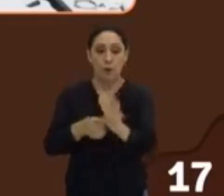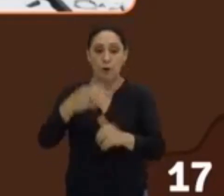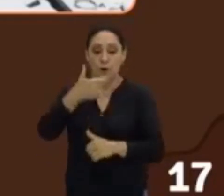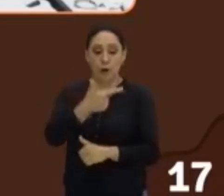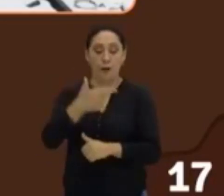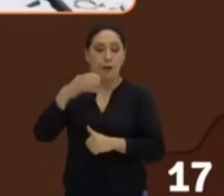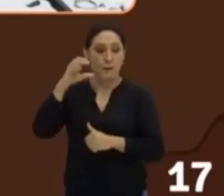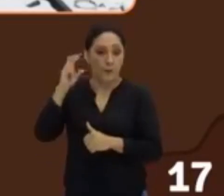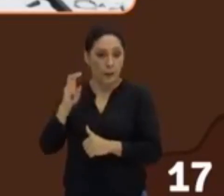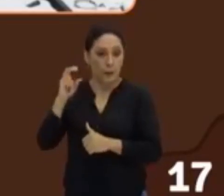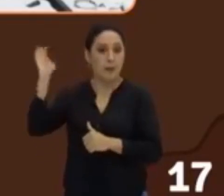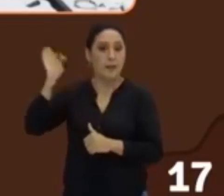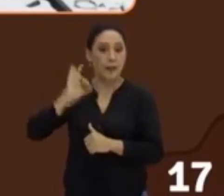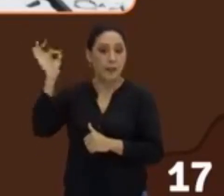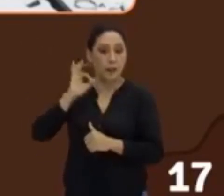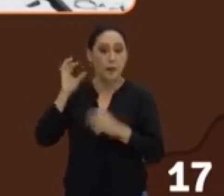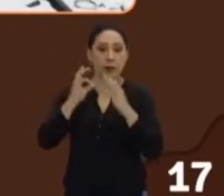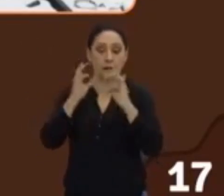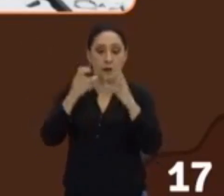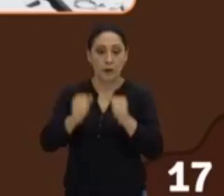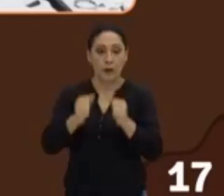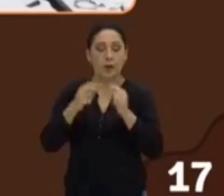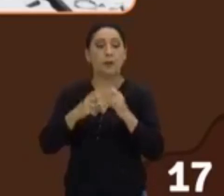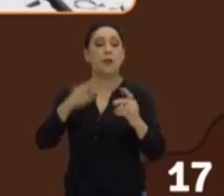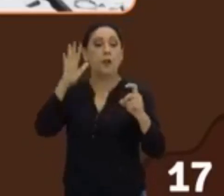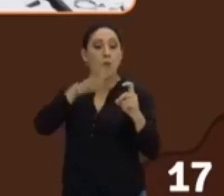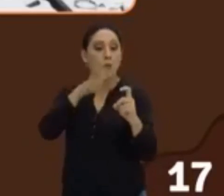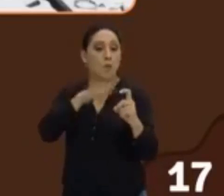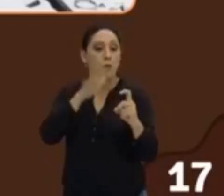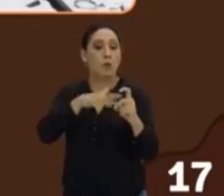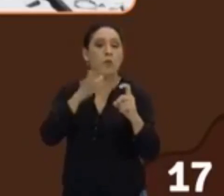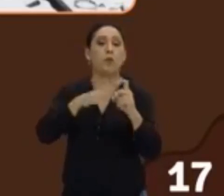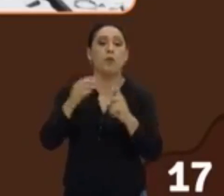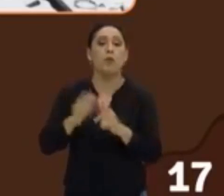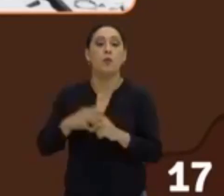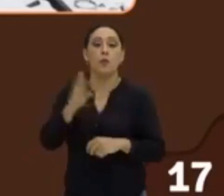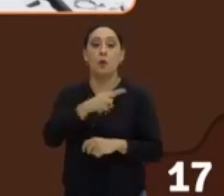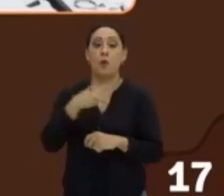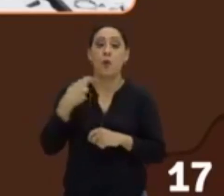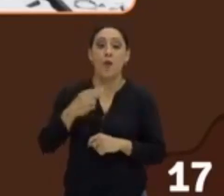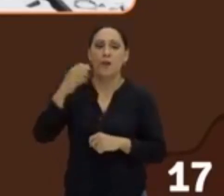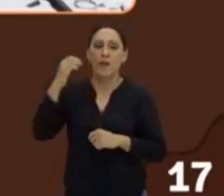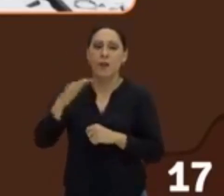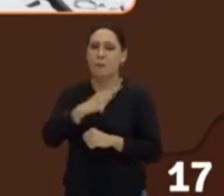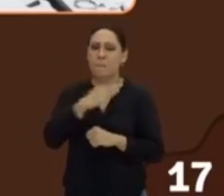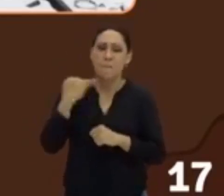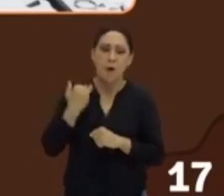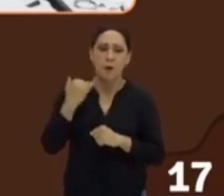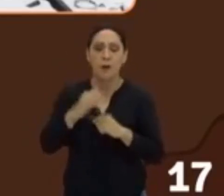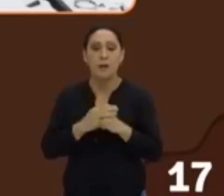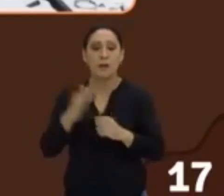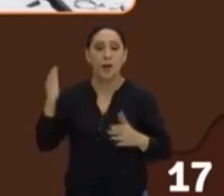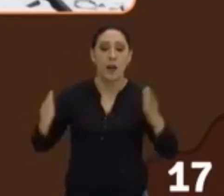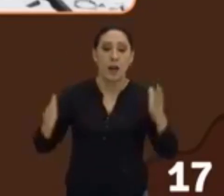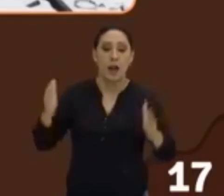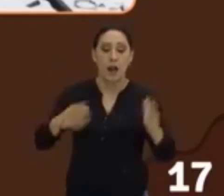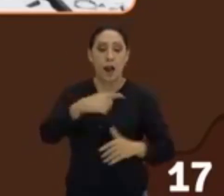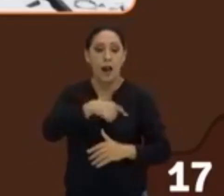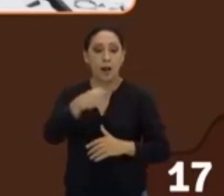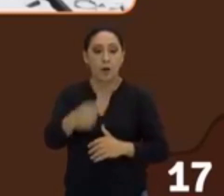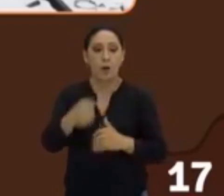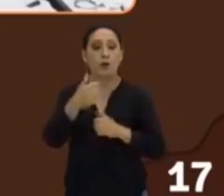% do total das vítimas do Holocausto foram assassinados entre agosto e 42,